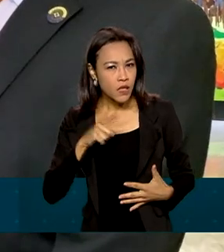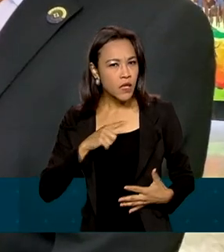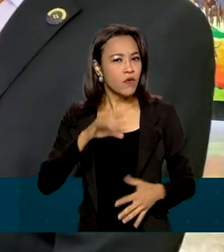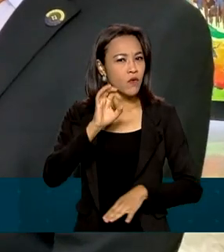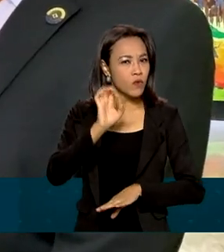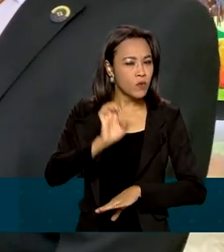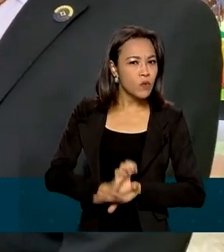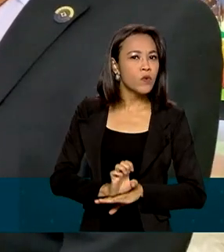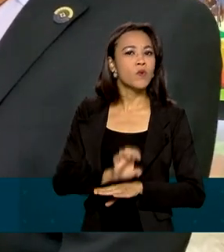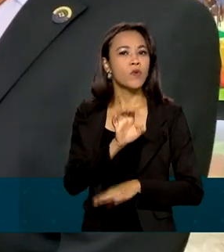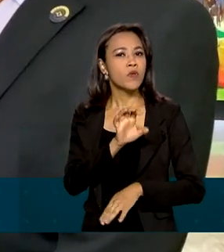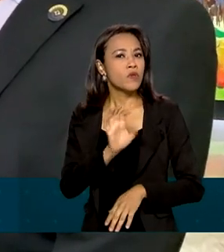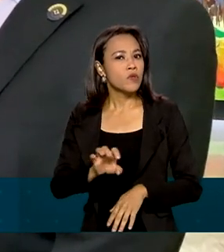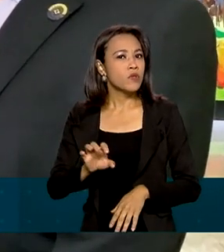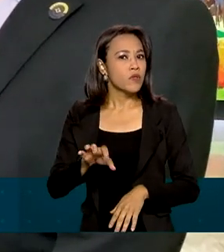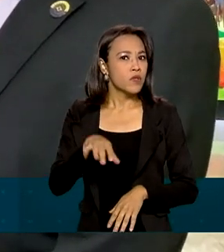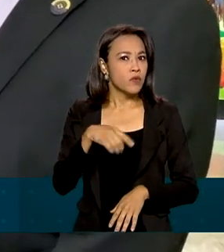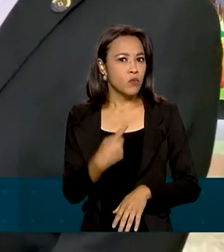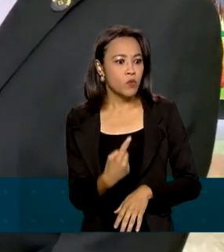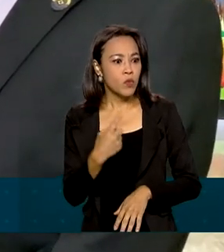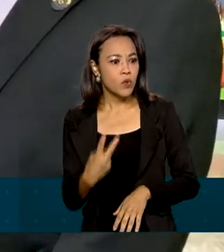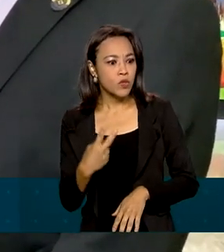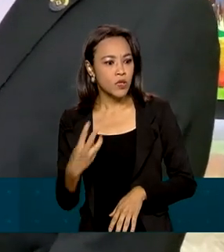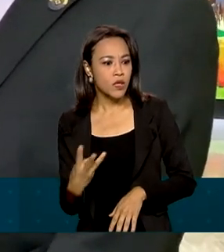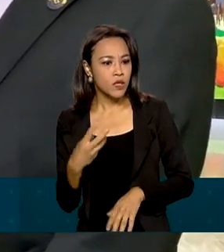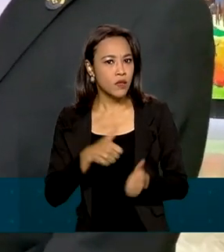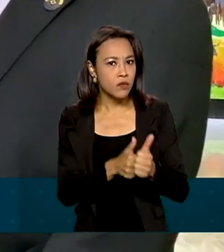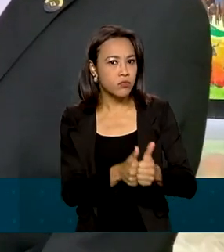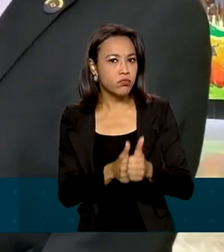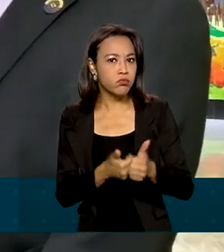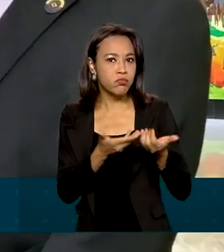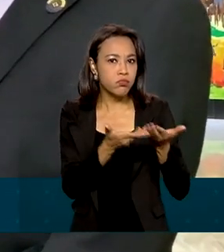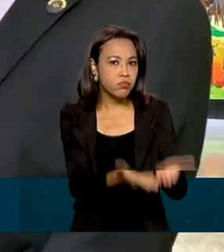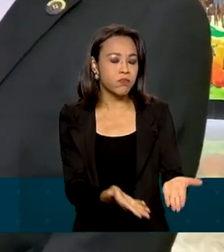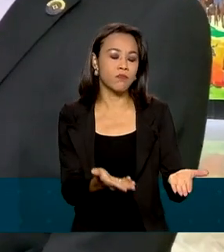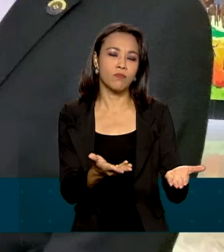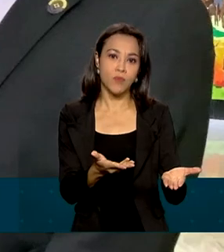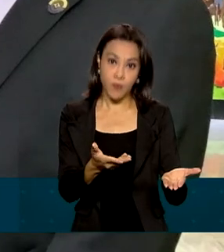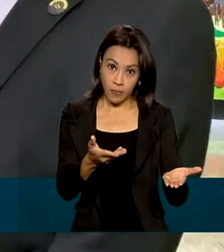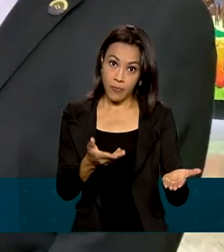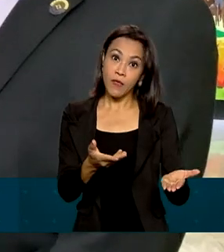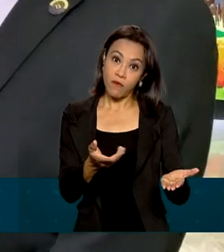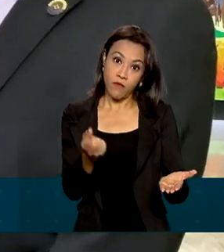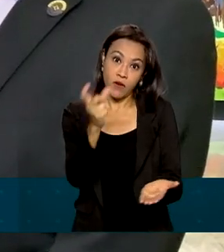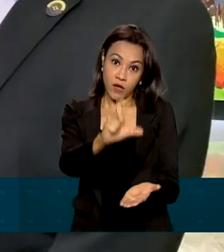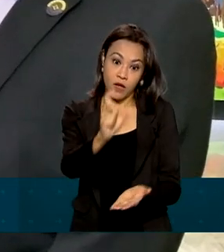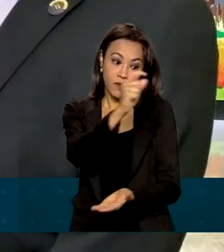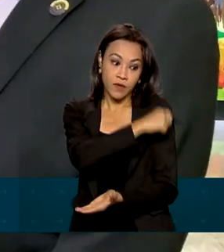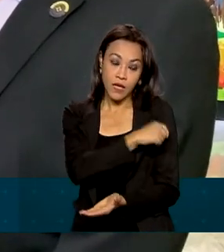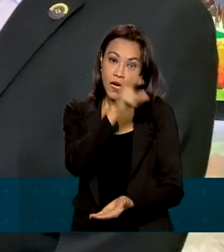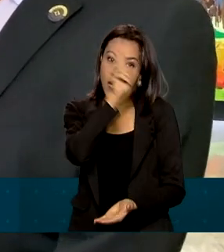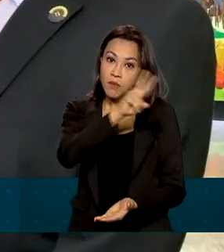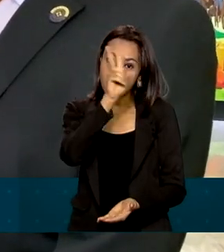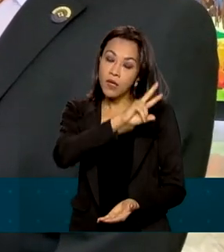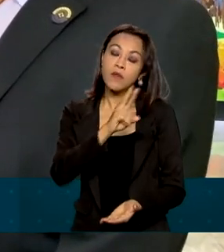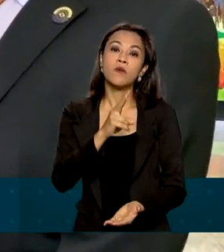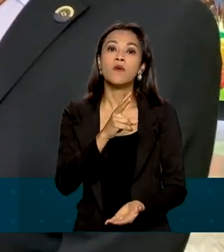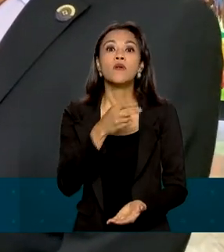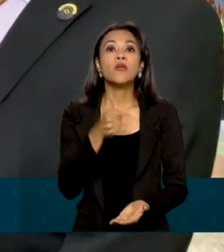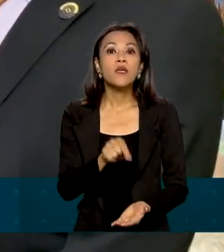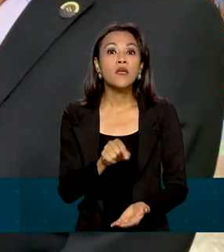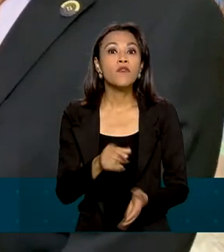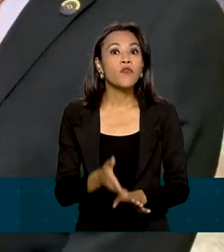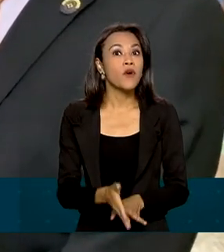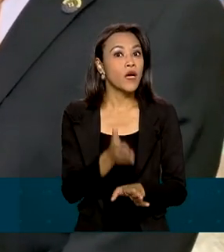verificação após um, dois ou três meses dessa vacina ser administrada. Porque, lembrando que todas elas foram